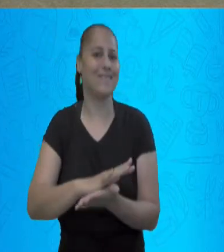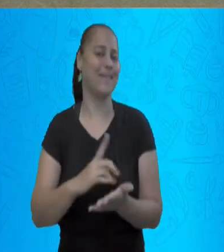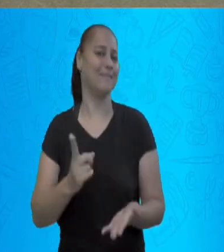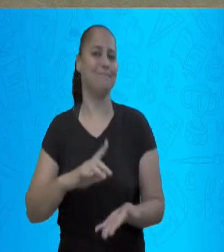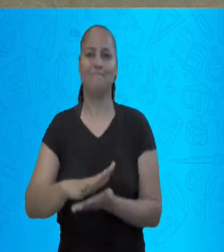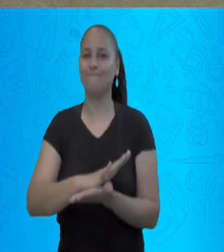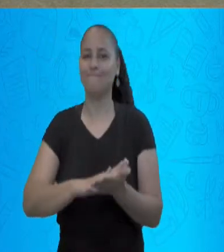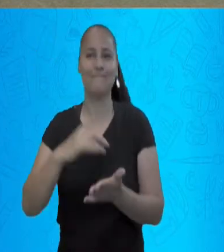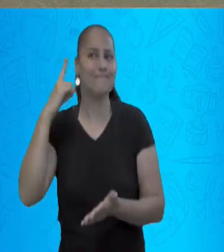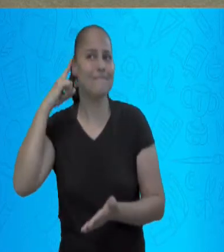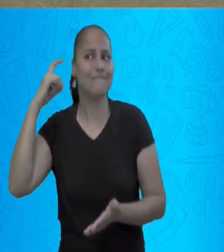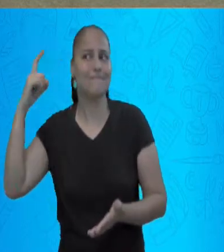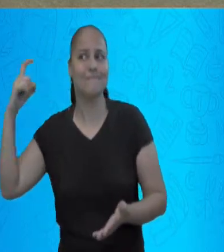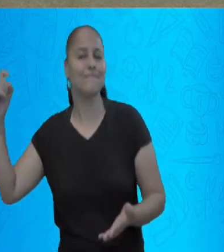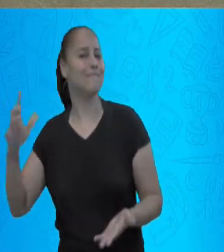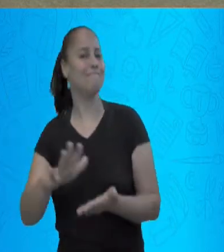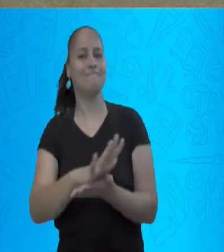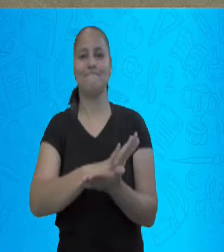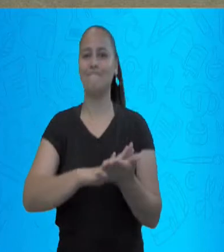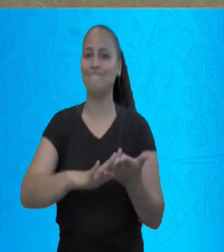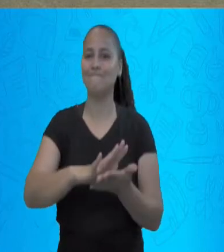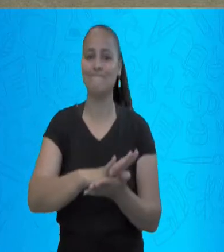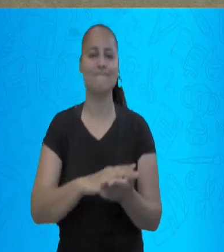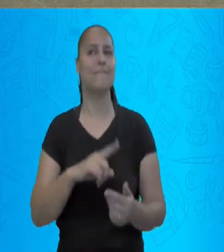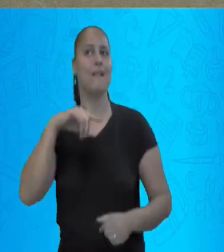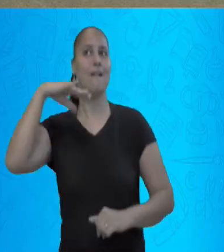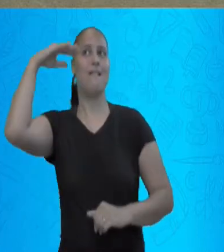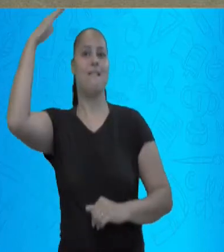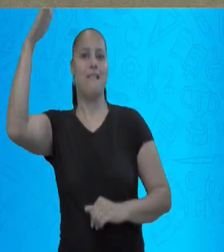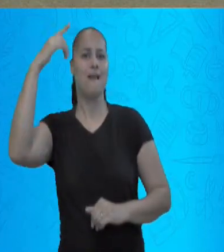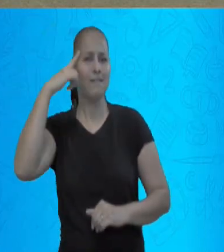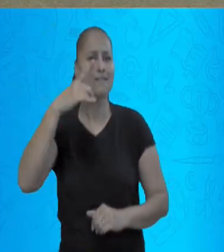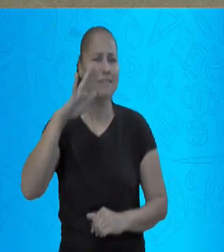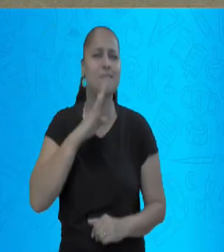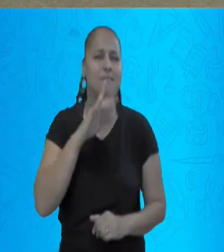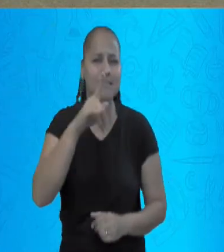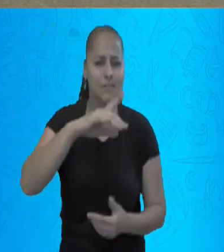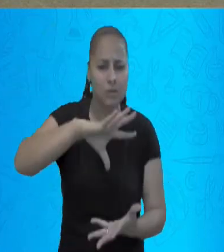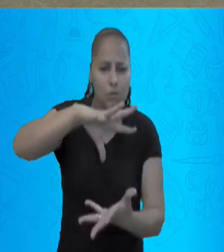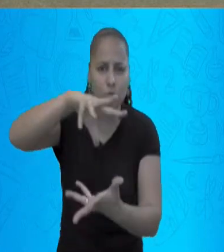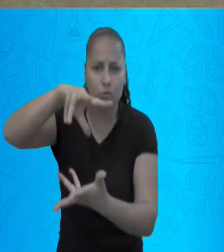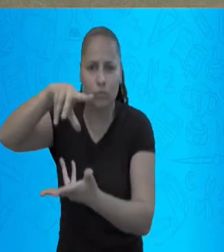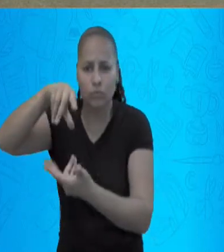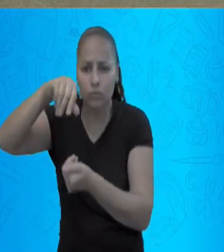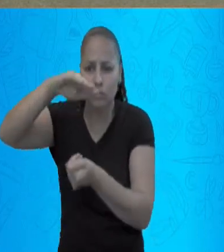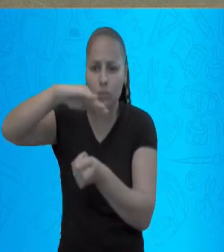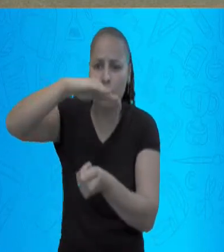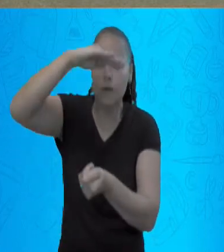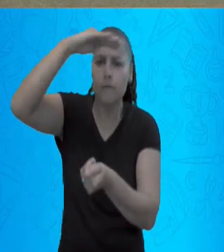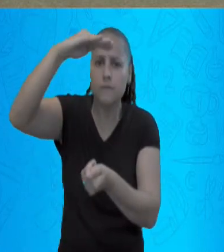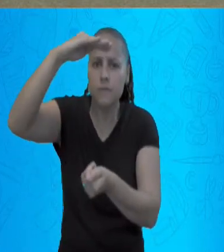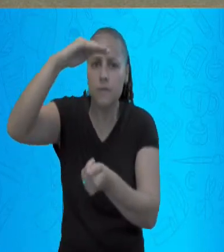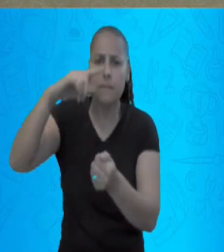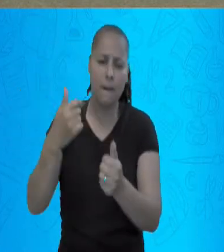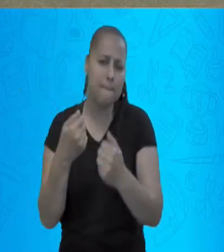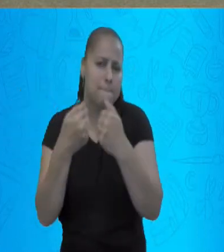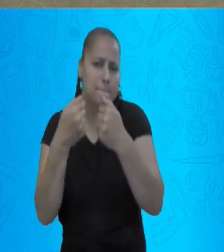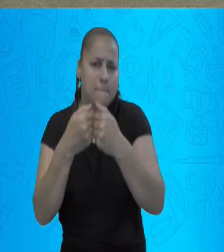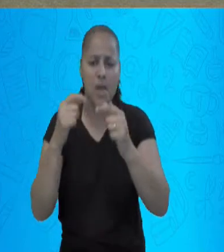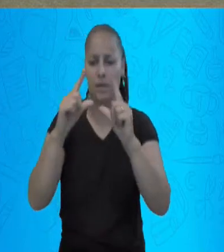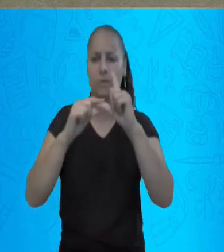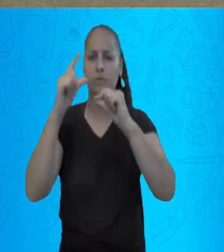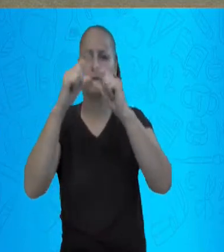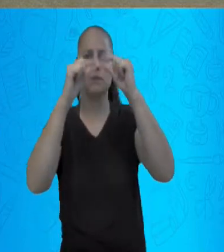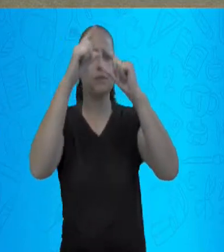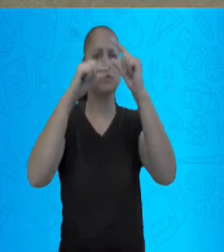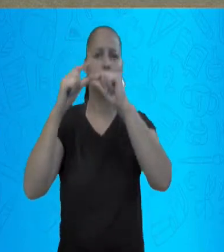são emitidos. É por isso que nós não temos, nós não ouvimos nada que acontece lá em cima. Porque se a gente